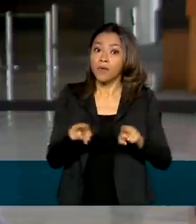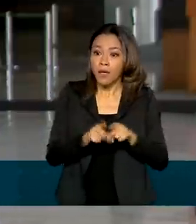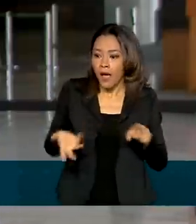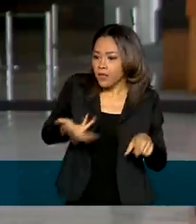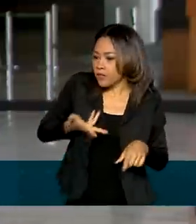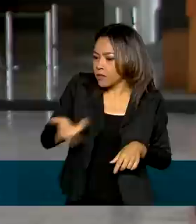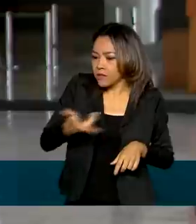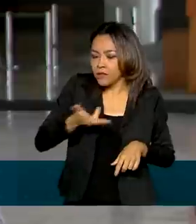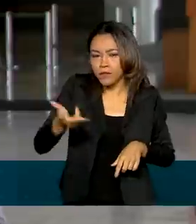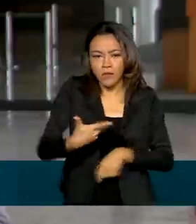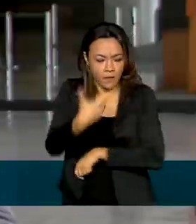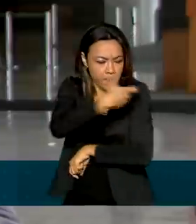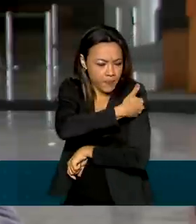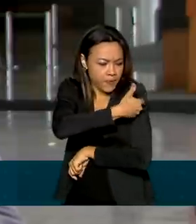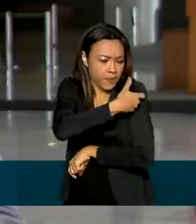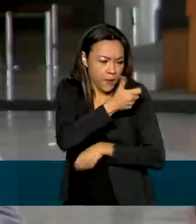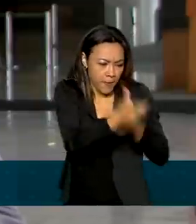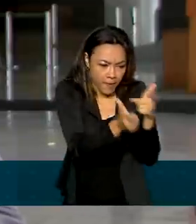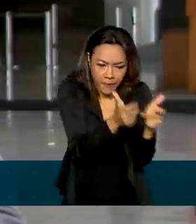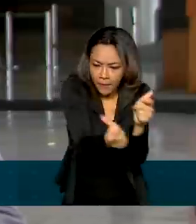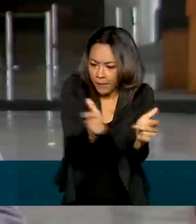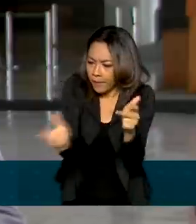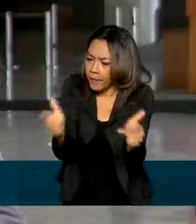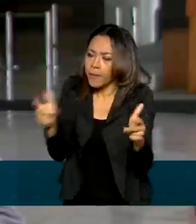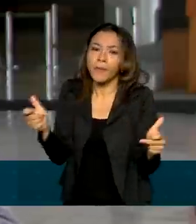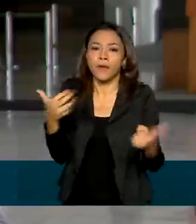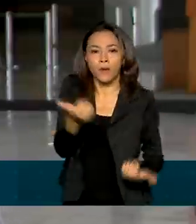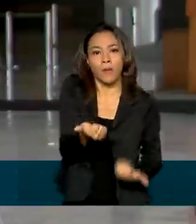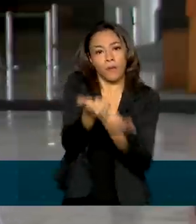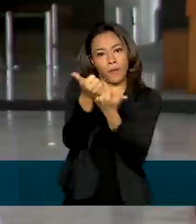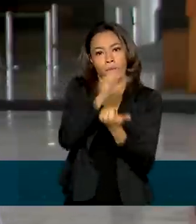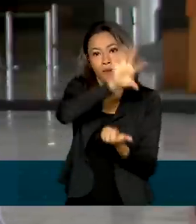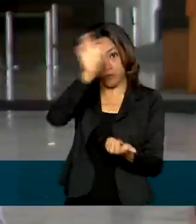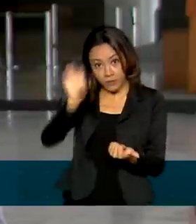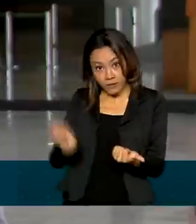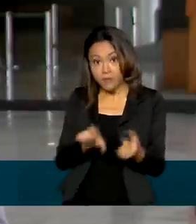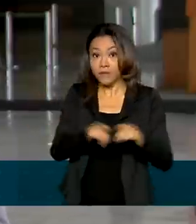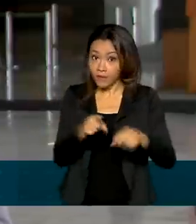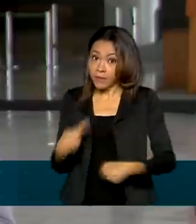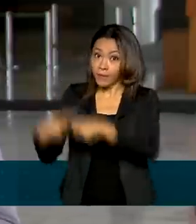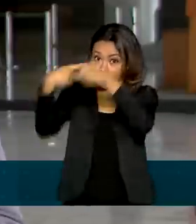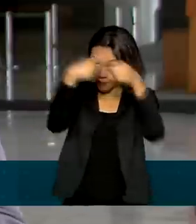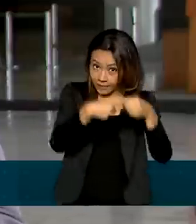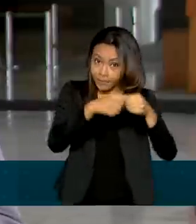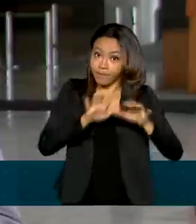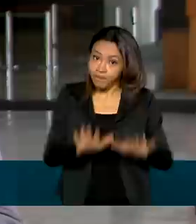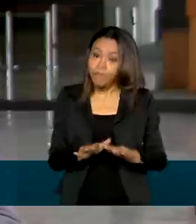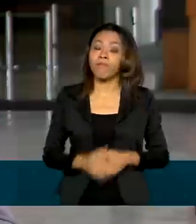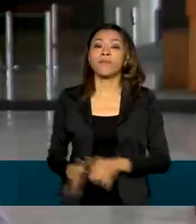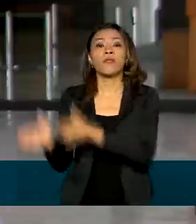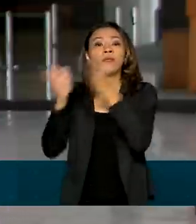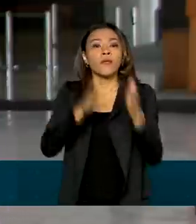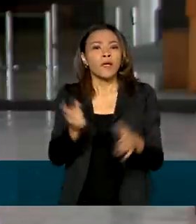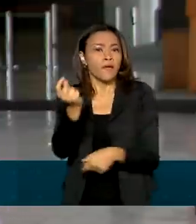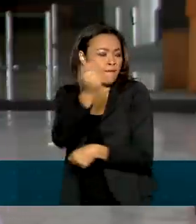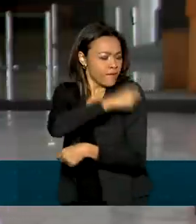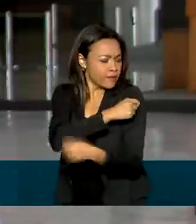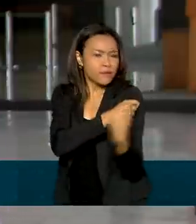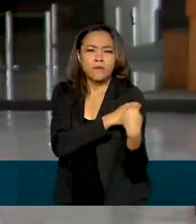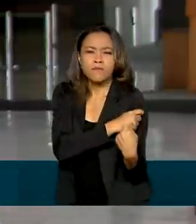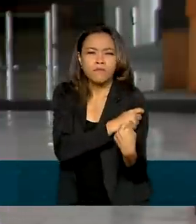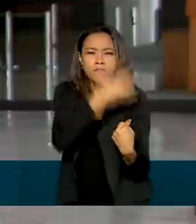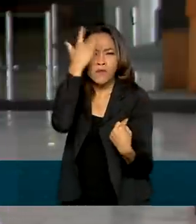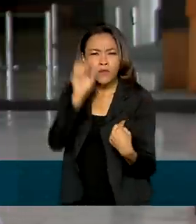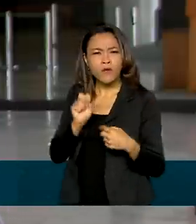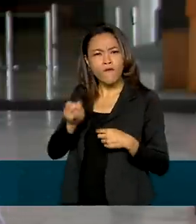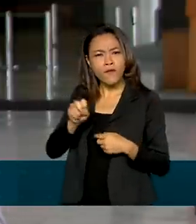vacinação e fortalecer a assistência à saúde nos estados e municípios. E quanto à campanha de vacinação, pessoas com o